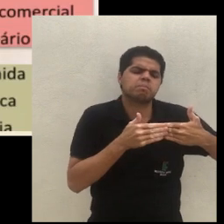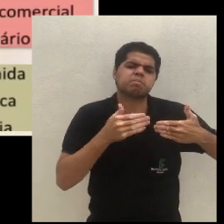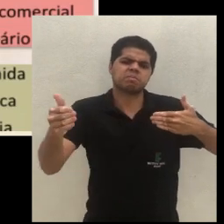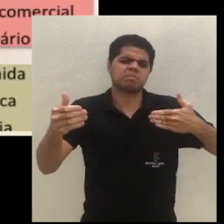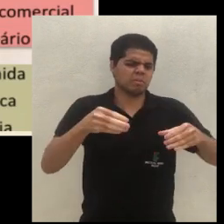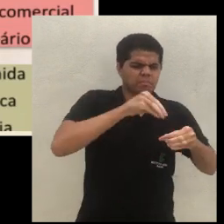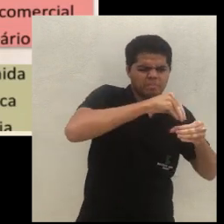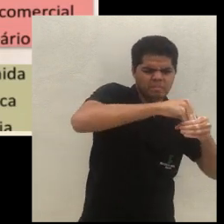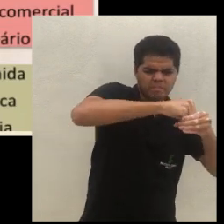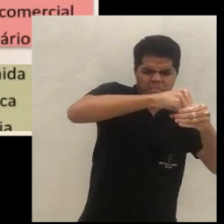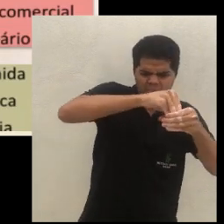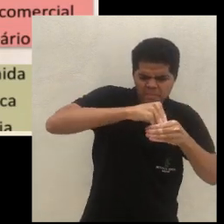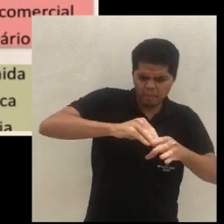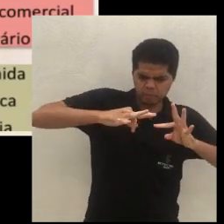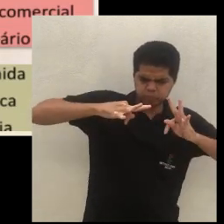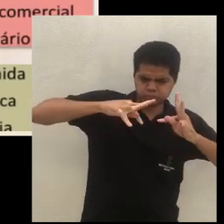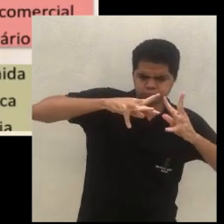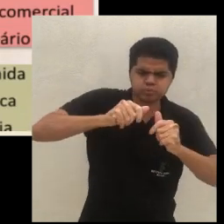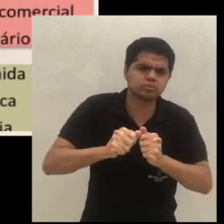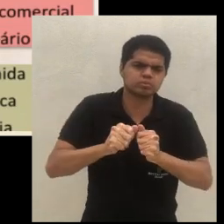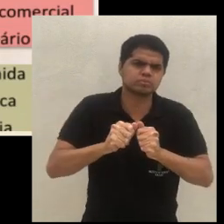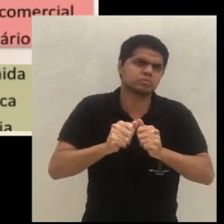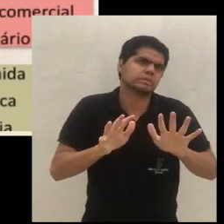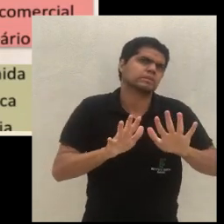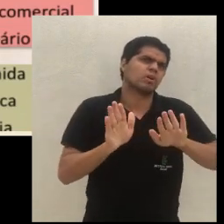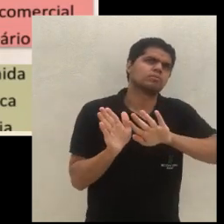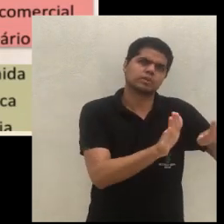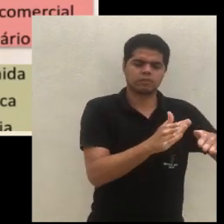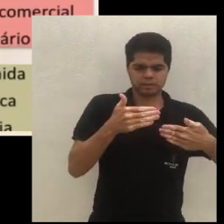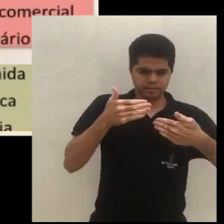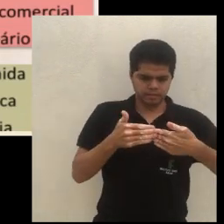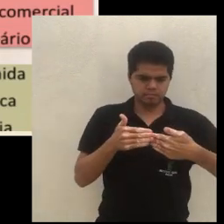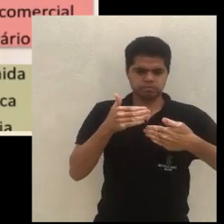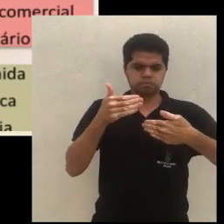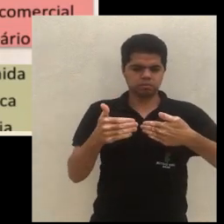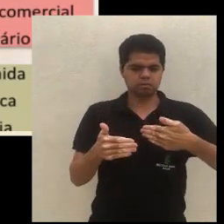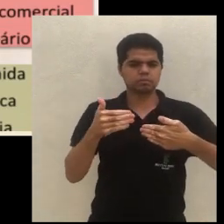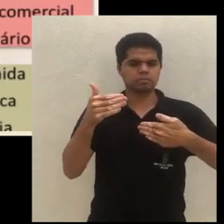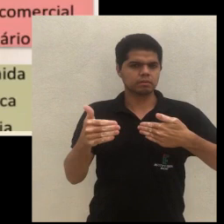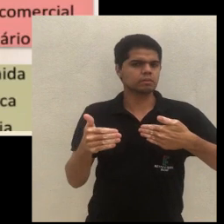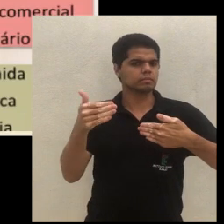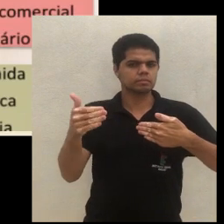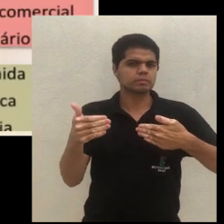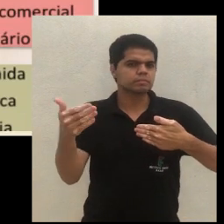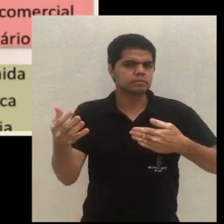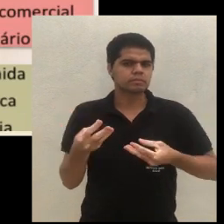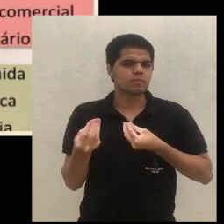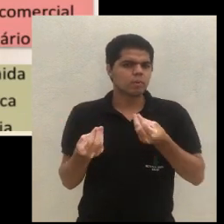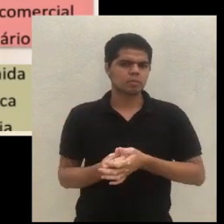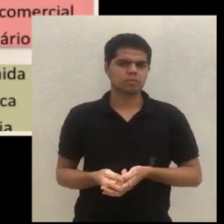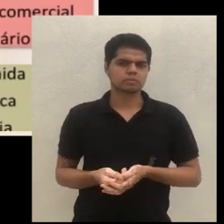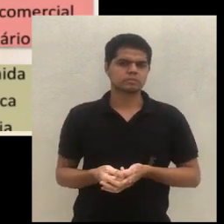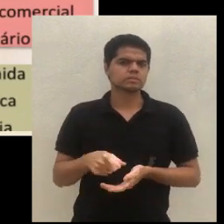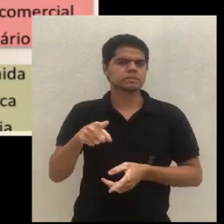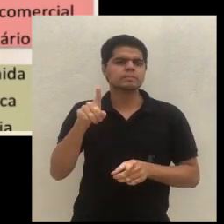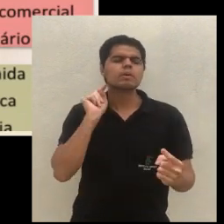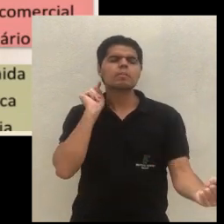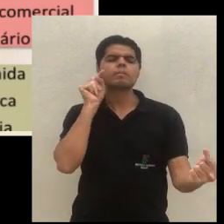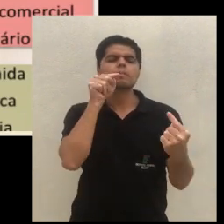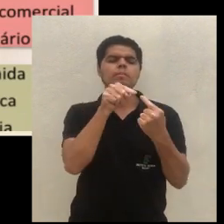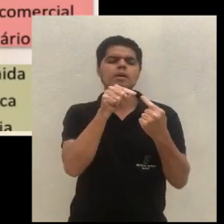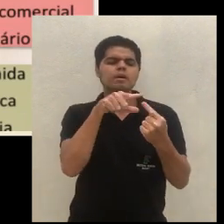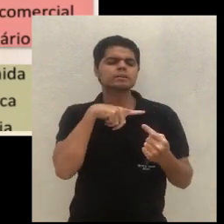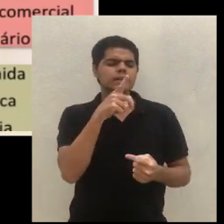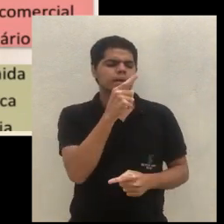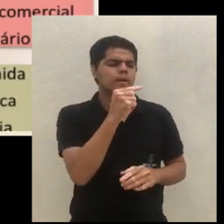sequencialmente. Então, qual é a intenção que eu estou fazendo no SAF? É para proteger uma nascente? É